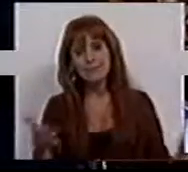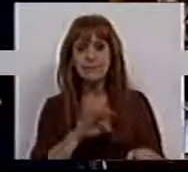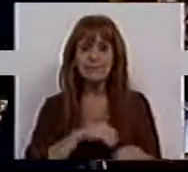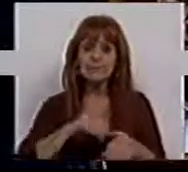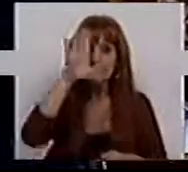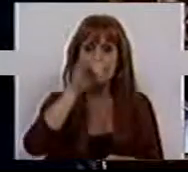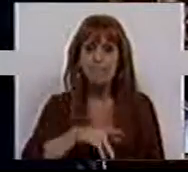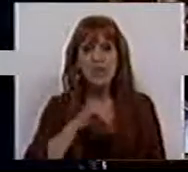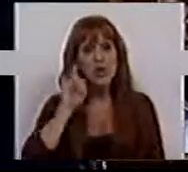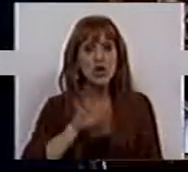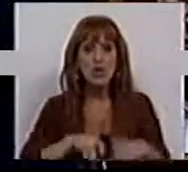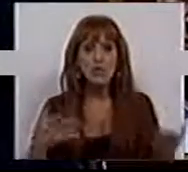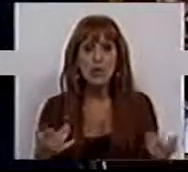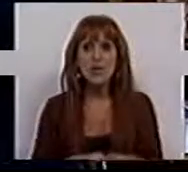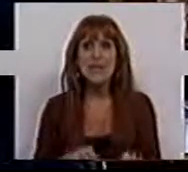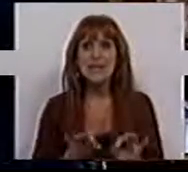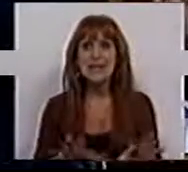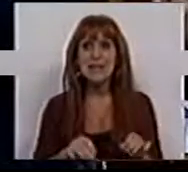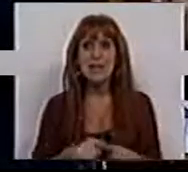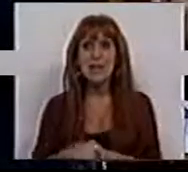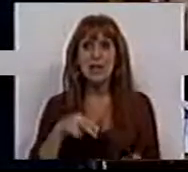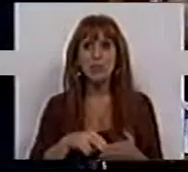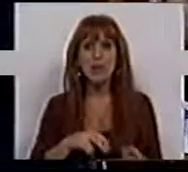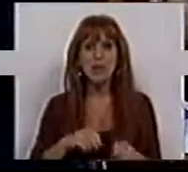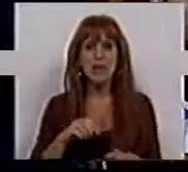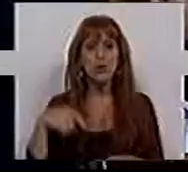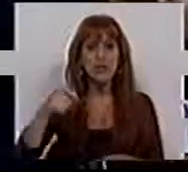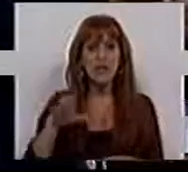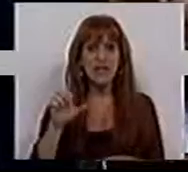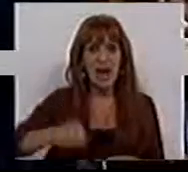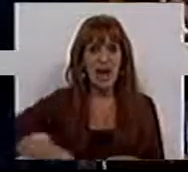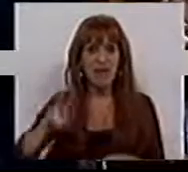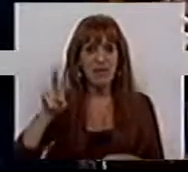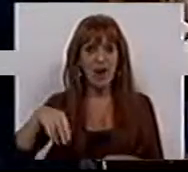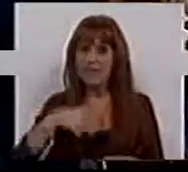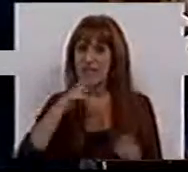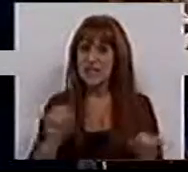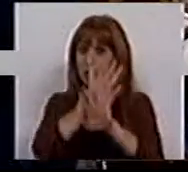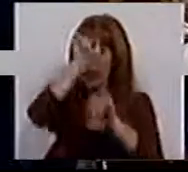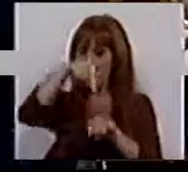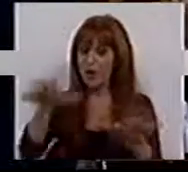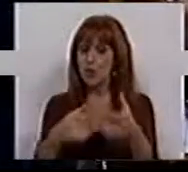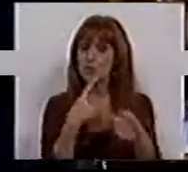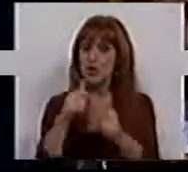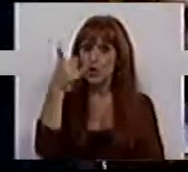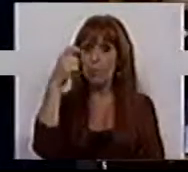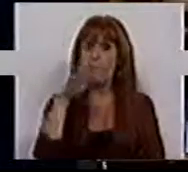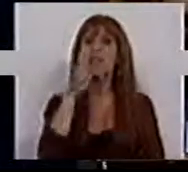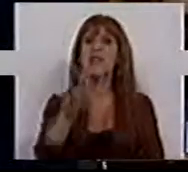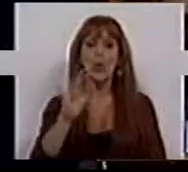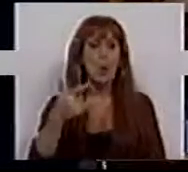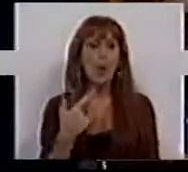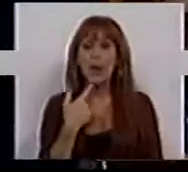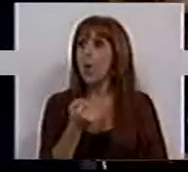Srs. Secretária de Estado, Srs. e Srs. Deputados, é exatamente a posição do Presidente da CMVM, que também deixou muito claro, quando veio à Comissão de Inquérito do BES, que diz